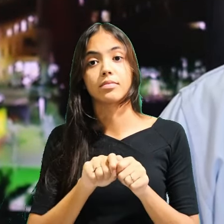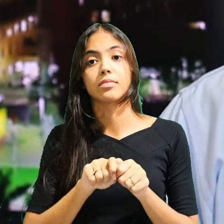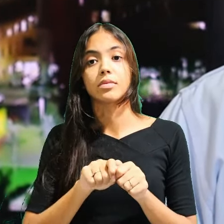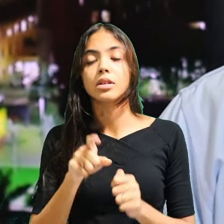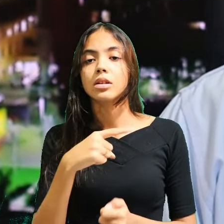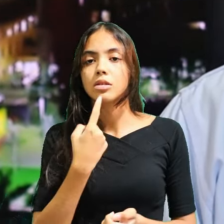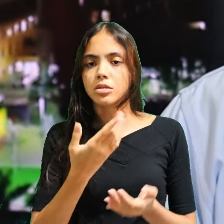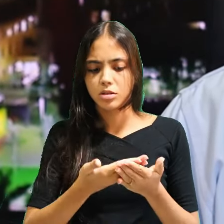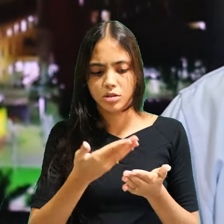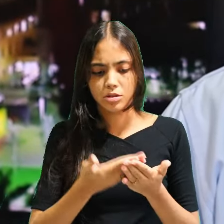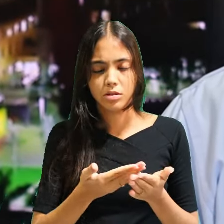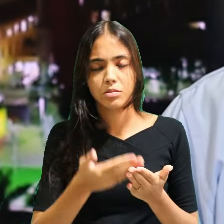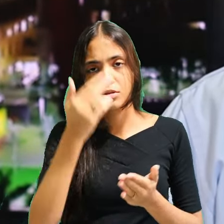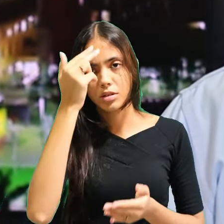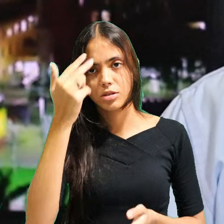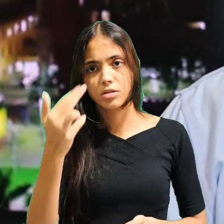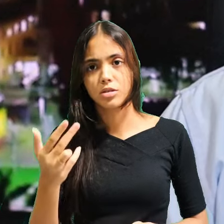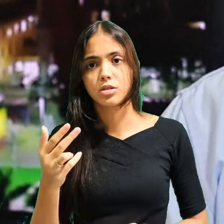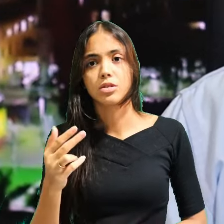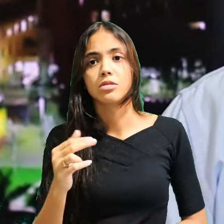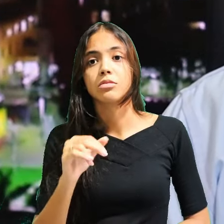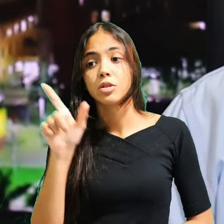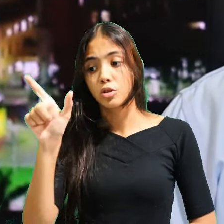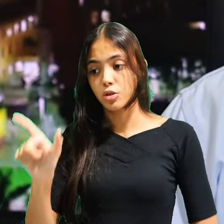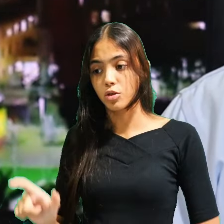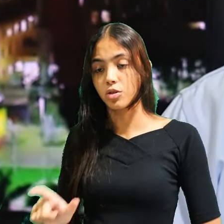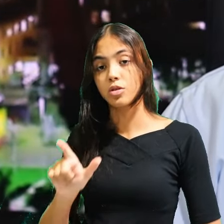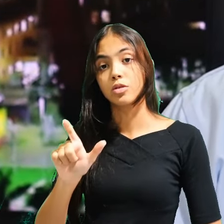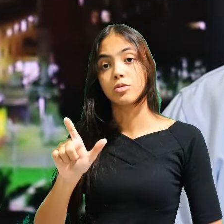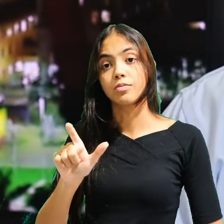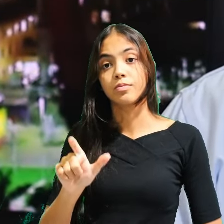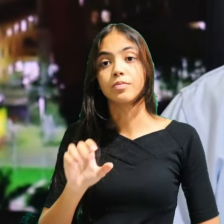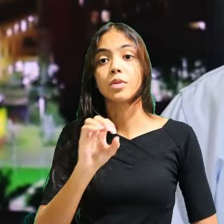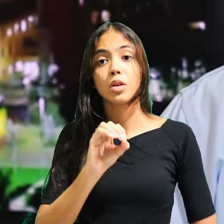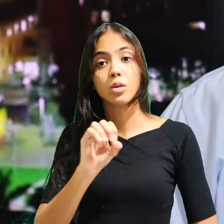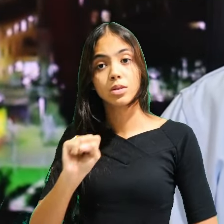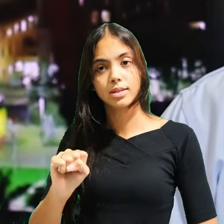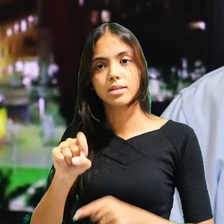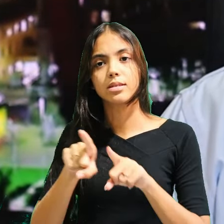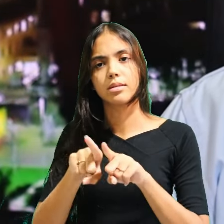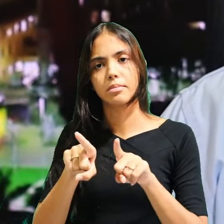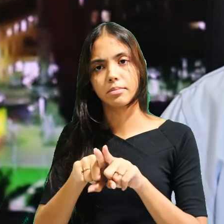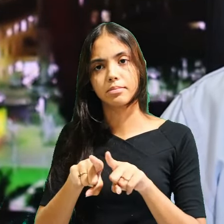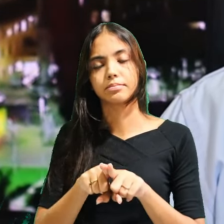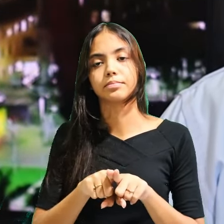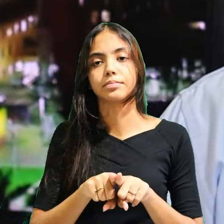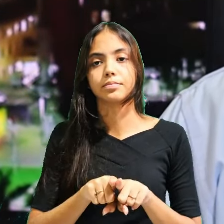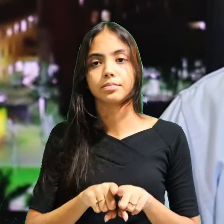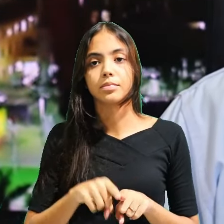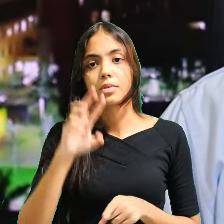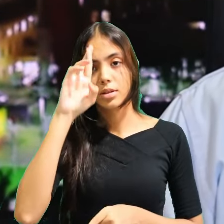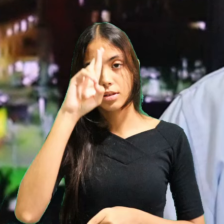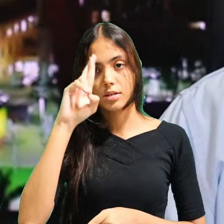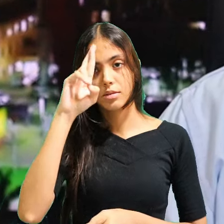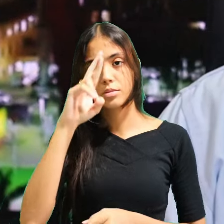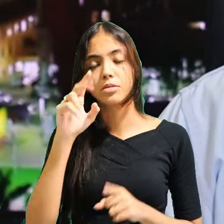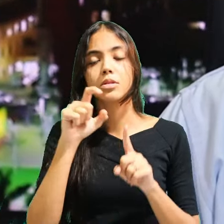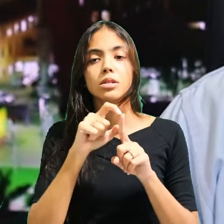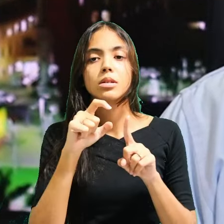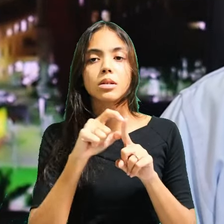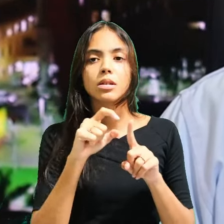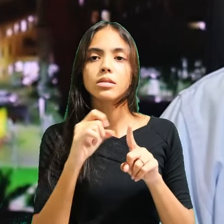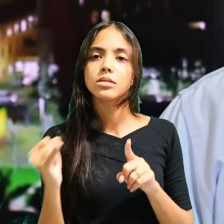Quando estudamos a história de José, de Oséias, e meditamos nas palavras de Lloyd-Jones,